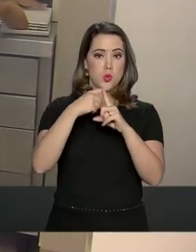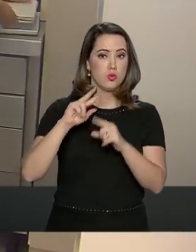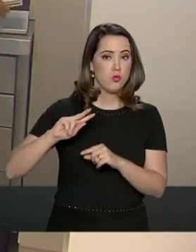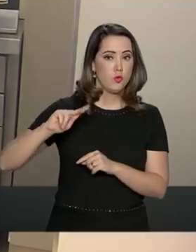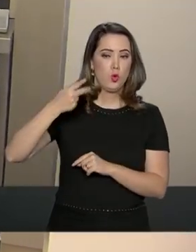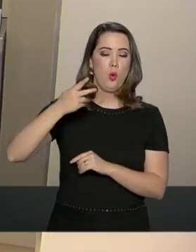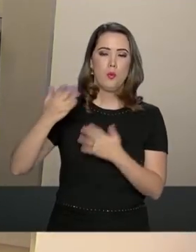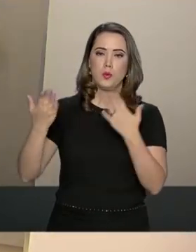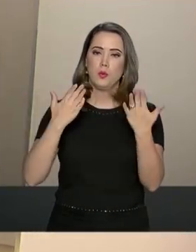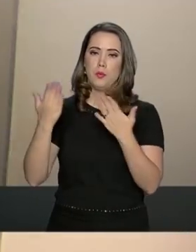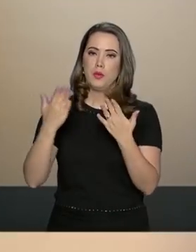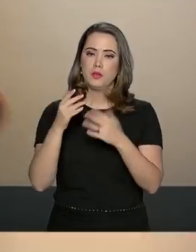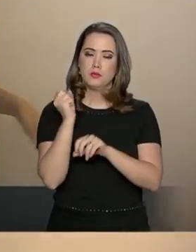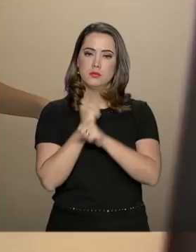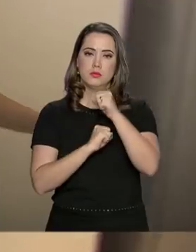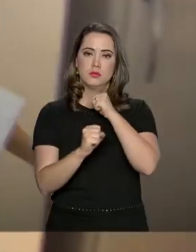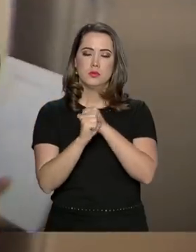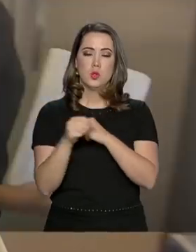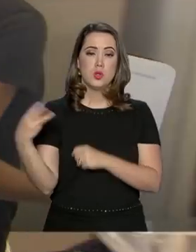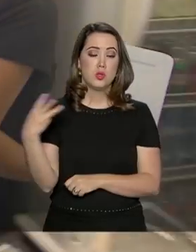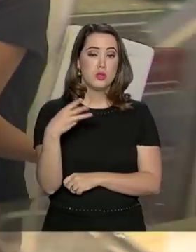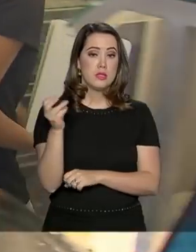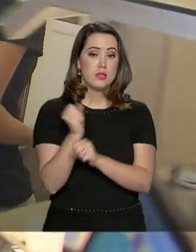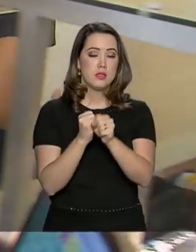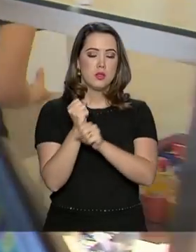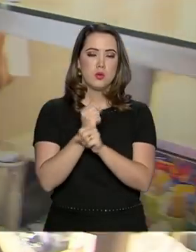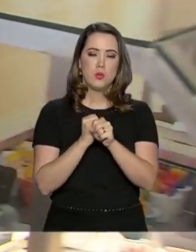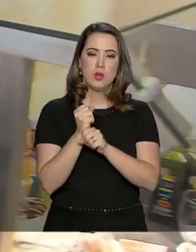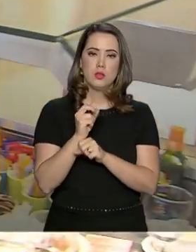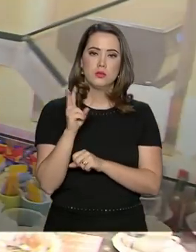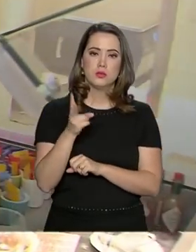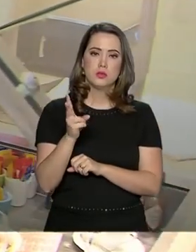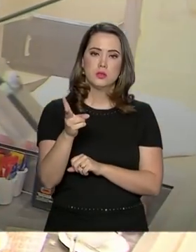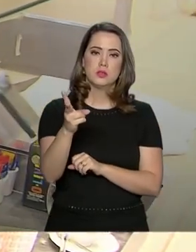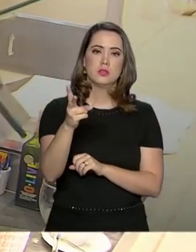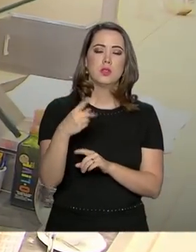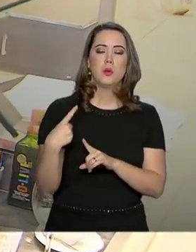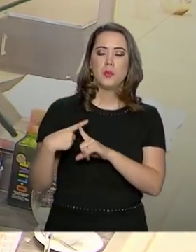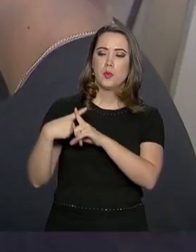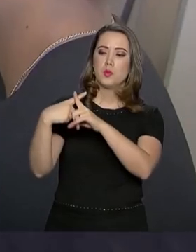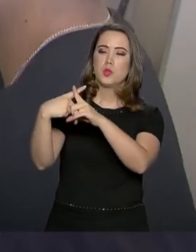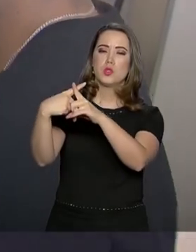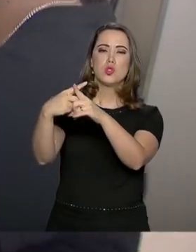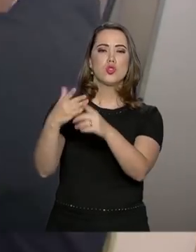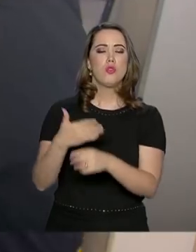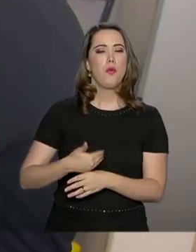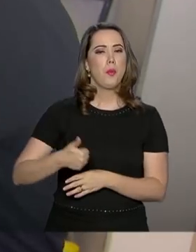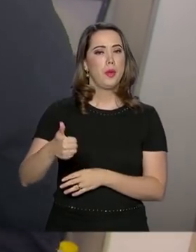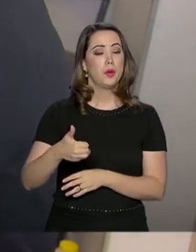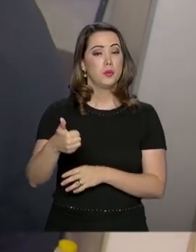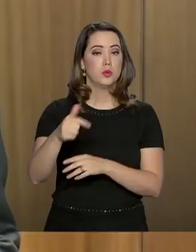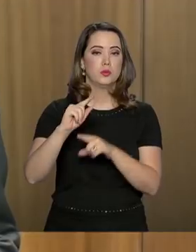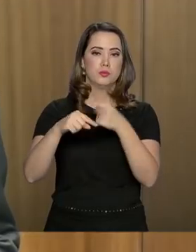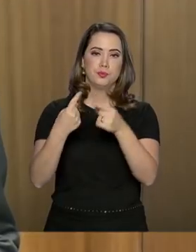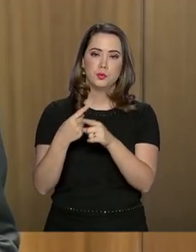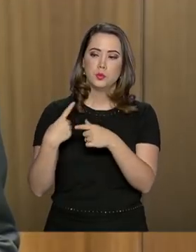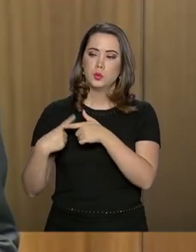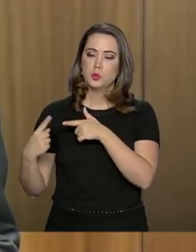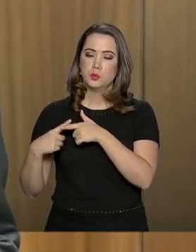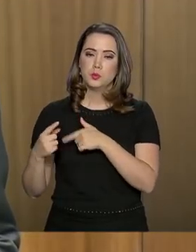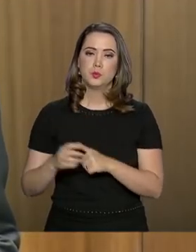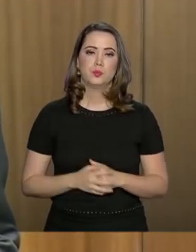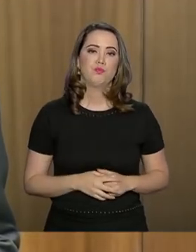mesmo mês de 2018 e o terceiro ano consecutivo de resultados positivos após os anos de recessão. É uma